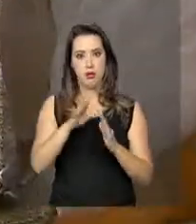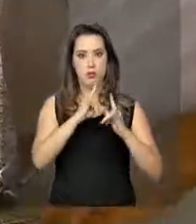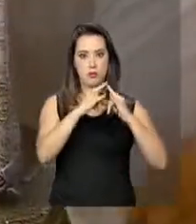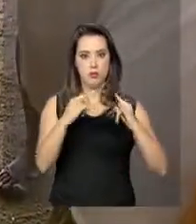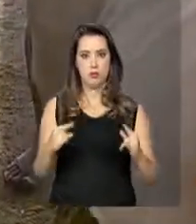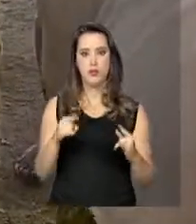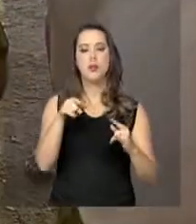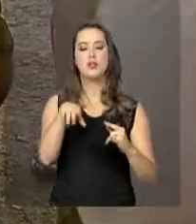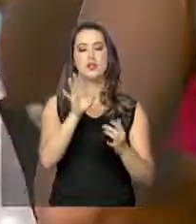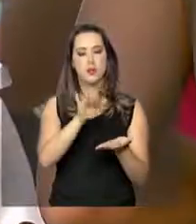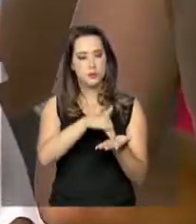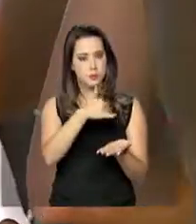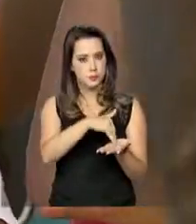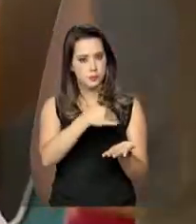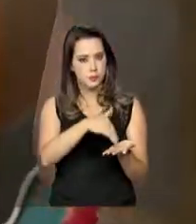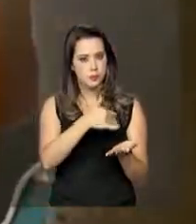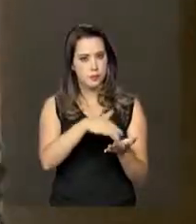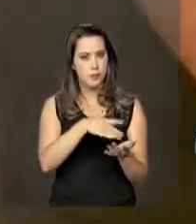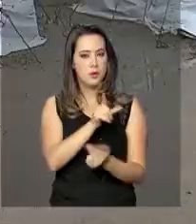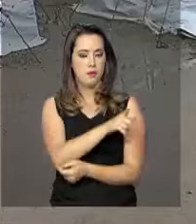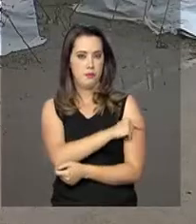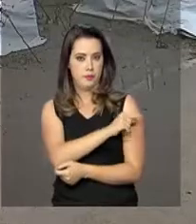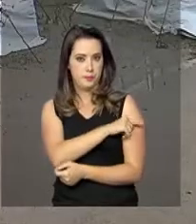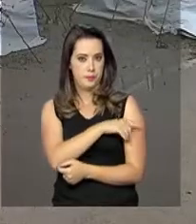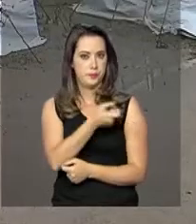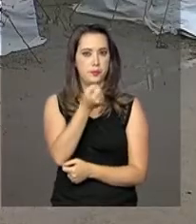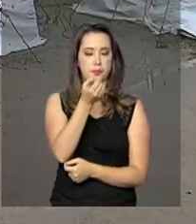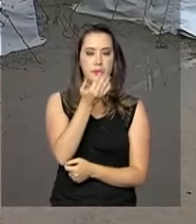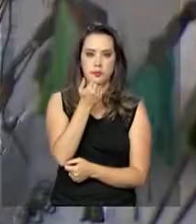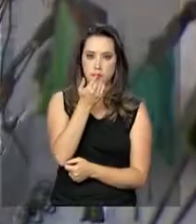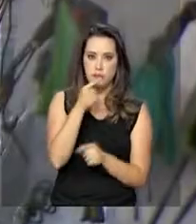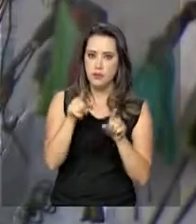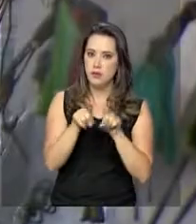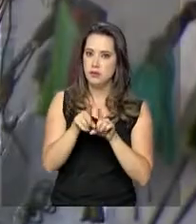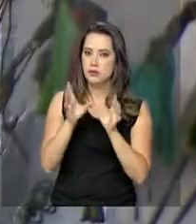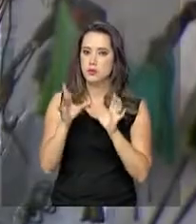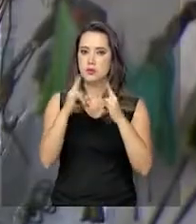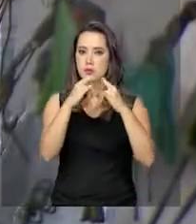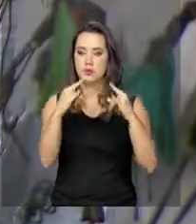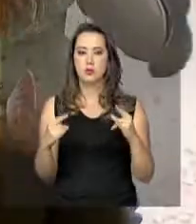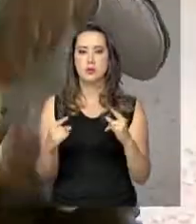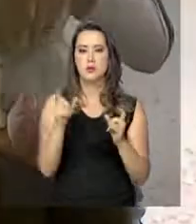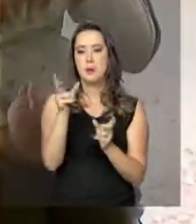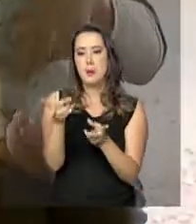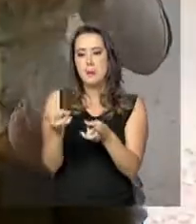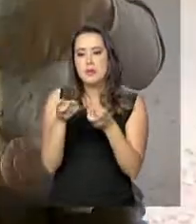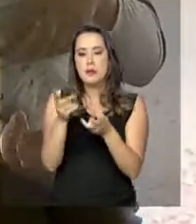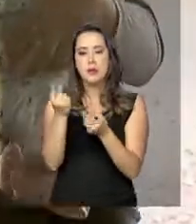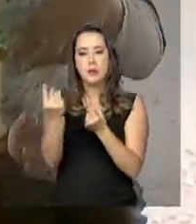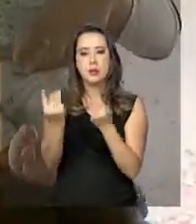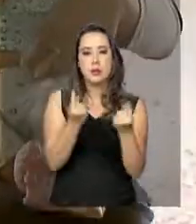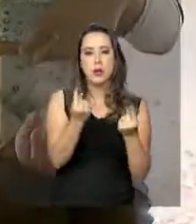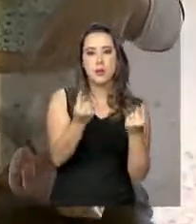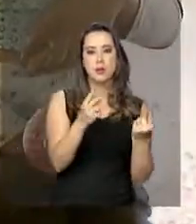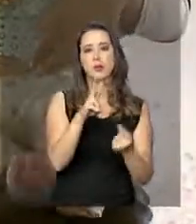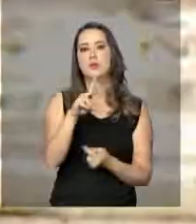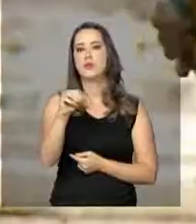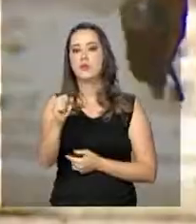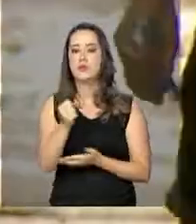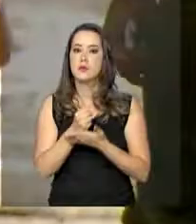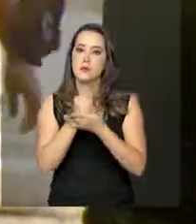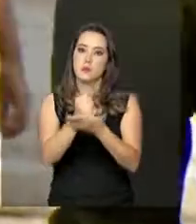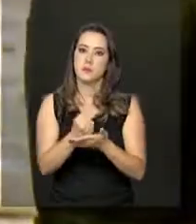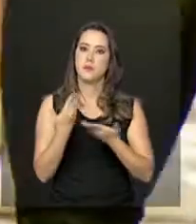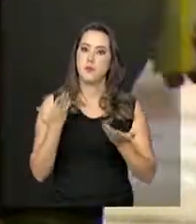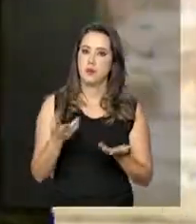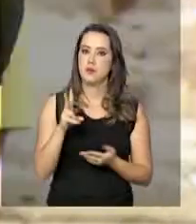e alimentos. Os venezuelanos são encaminhados aos abrigos de acordo com o perfil de cada um e a quantidade de vagas disponíveis.